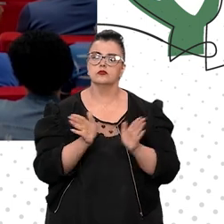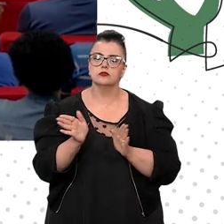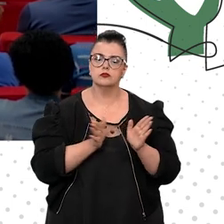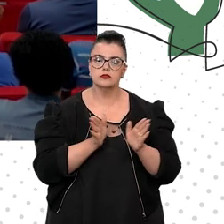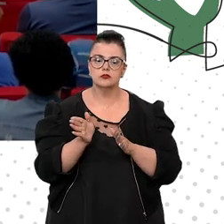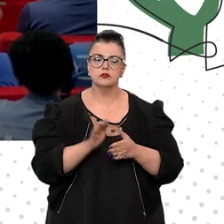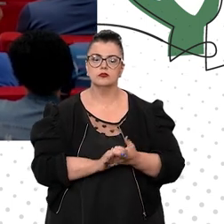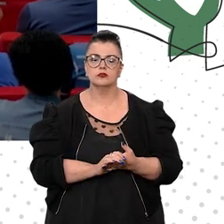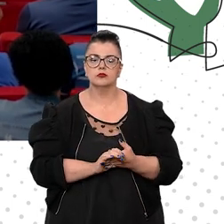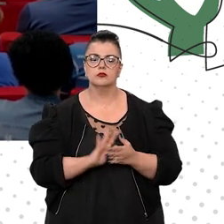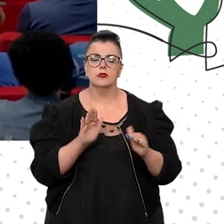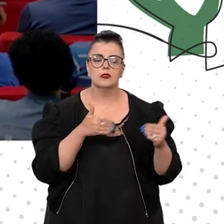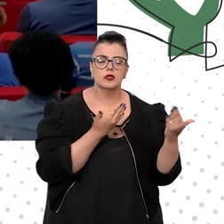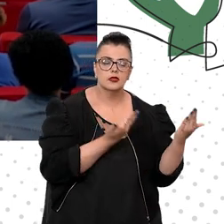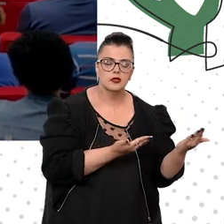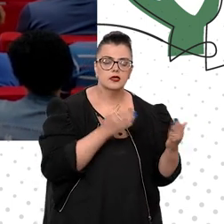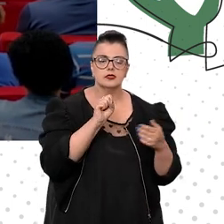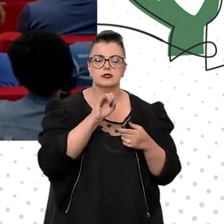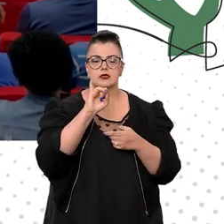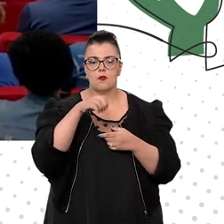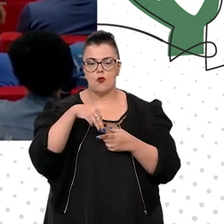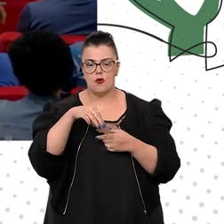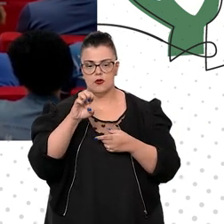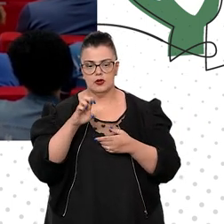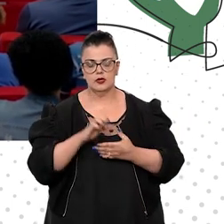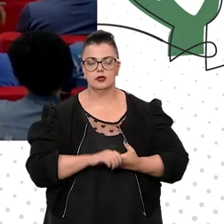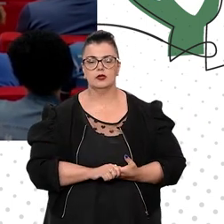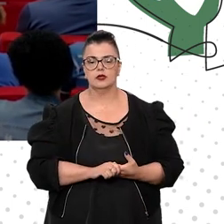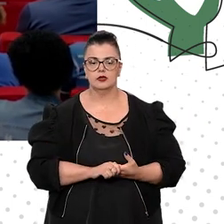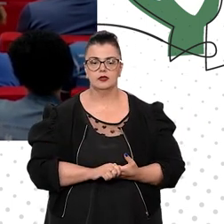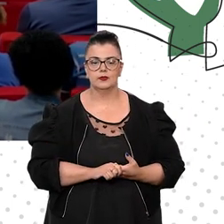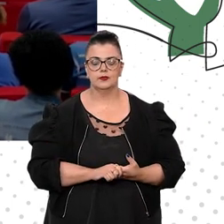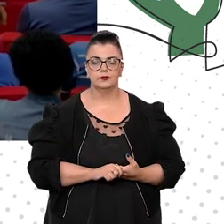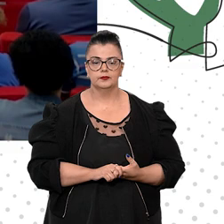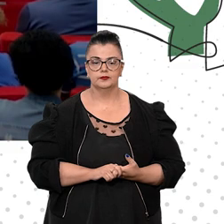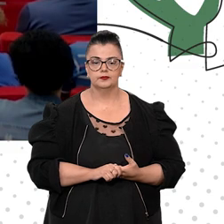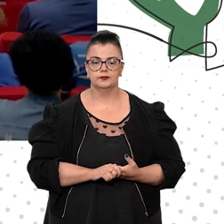inclusão, a doutora Simone Pinheiro Machado de Sousa.